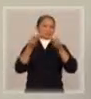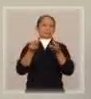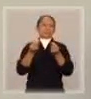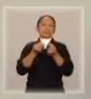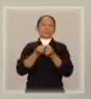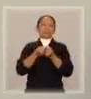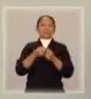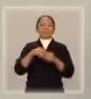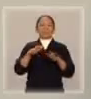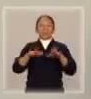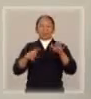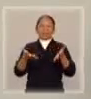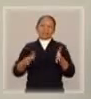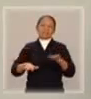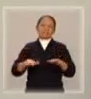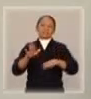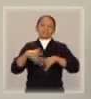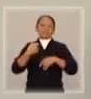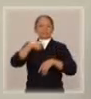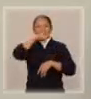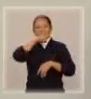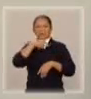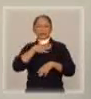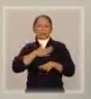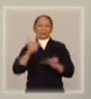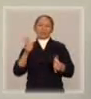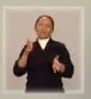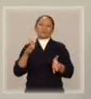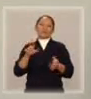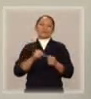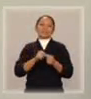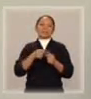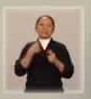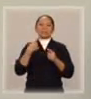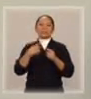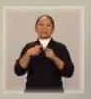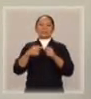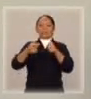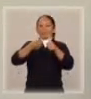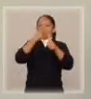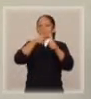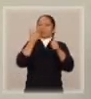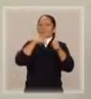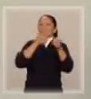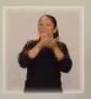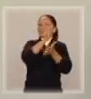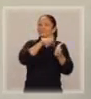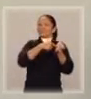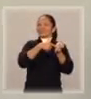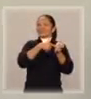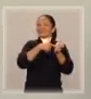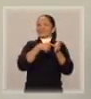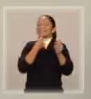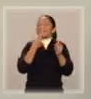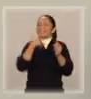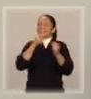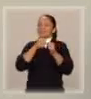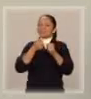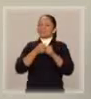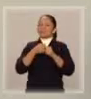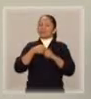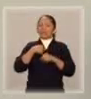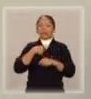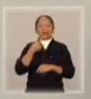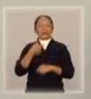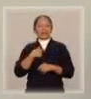Ela não se conforma de eu manter a guarda compartilhada. Eu fui um dos primeiros aqui em Brasília a conseguir isso. Eu até